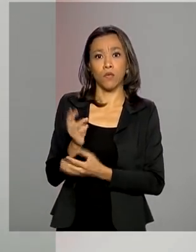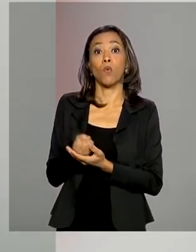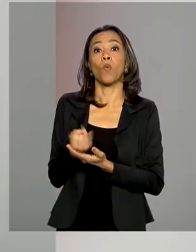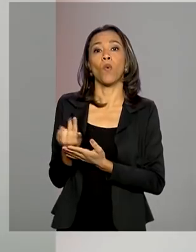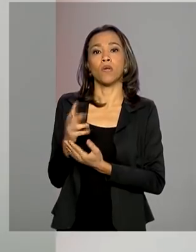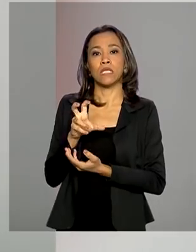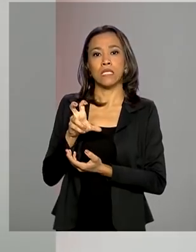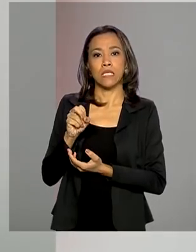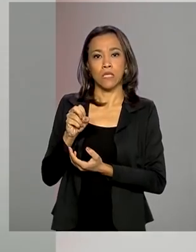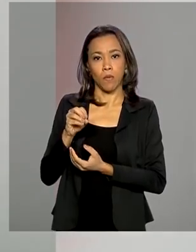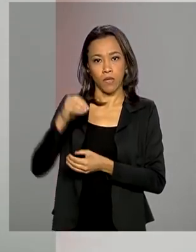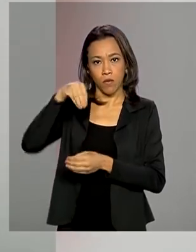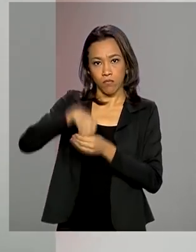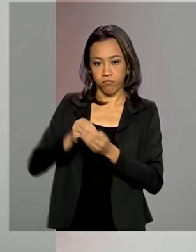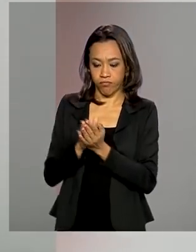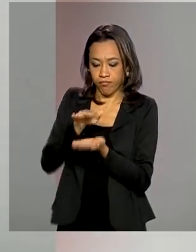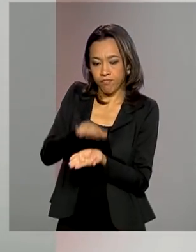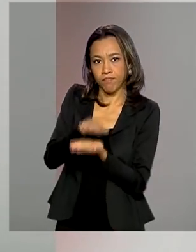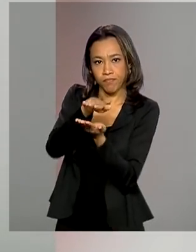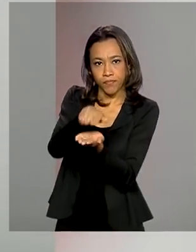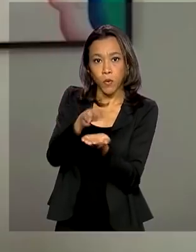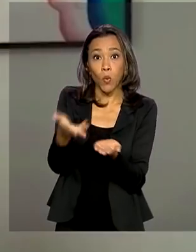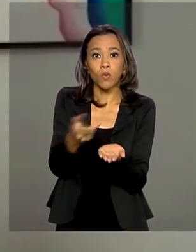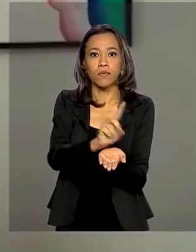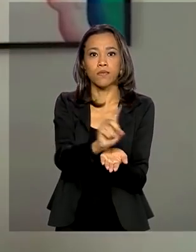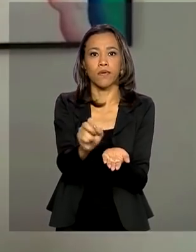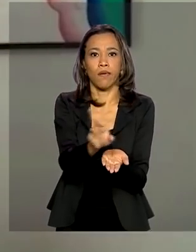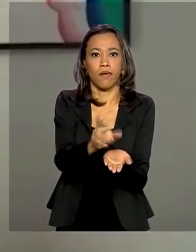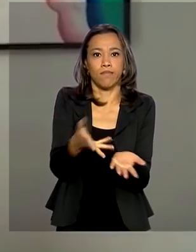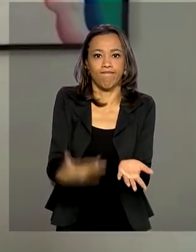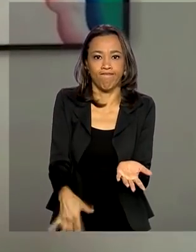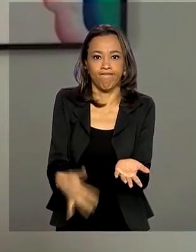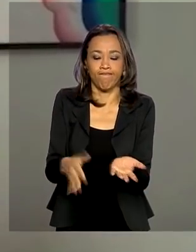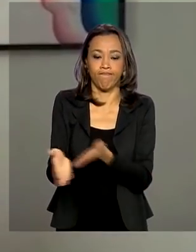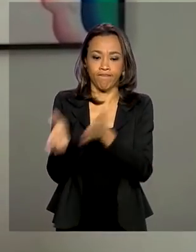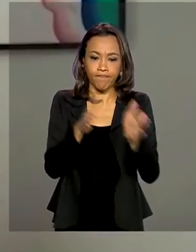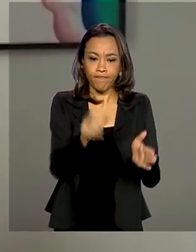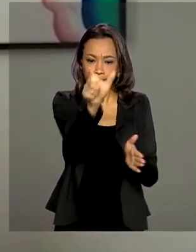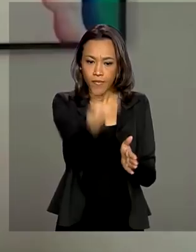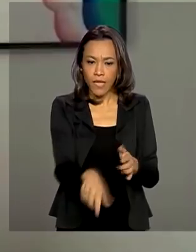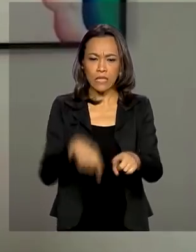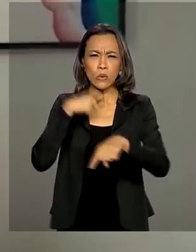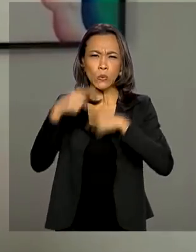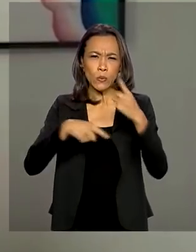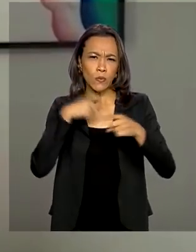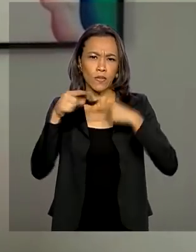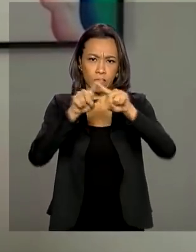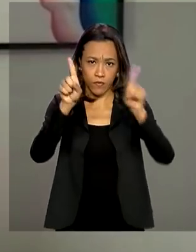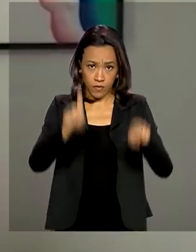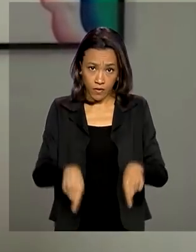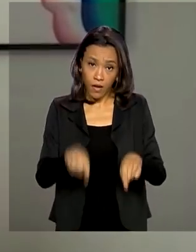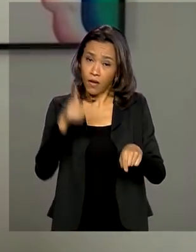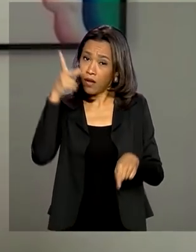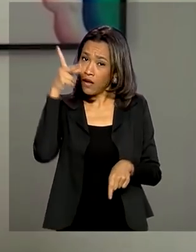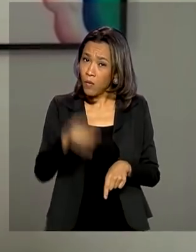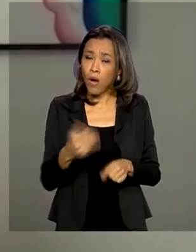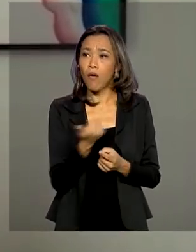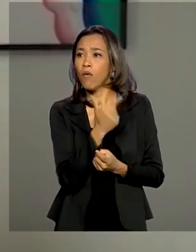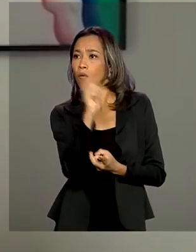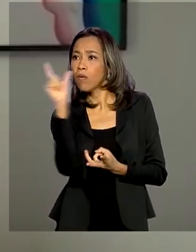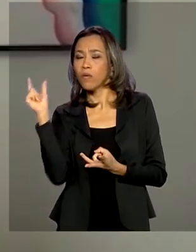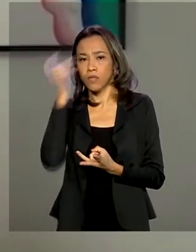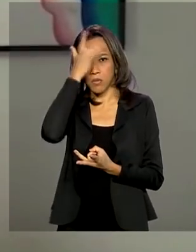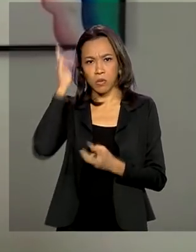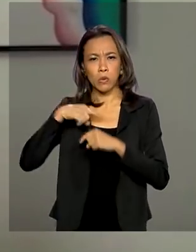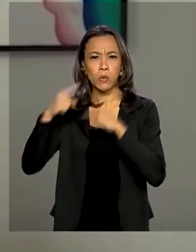unidades, hoje está sendo a 100 reais. A dúvida da funcionária pública Inês Dias é a mesma de muita gente.